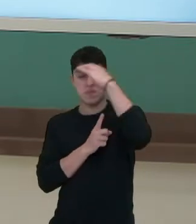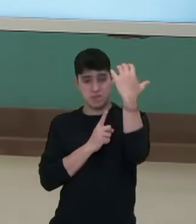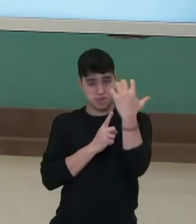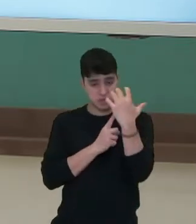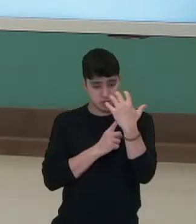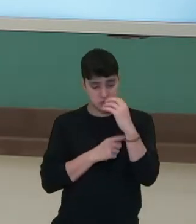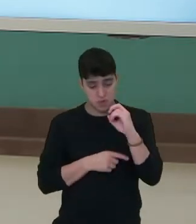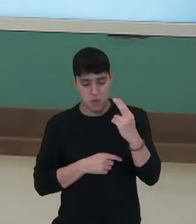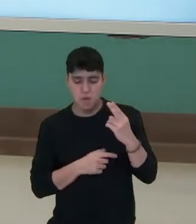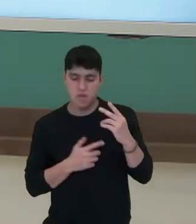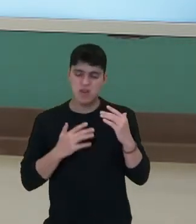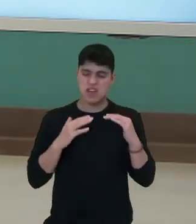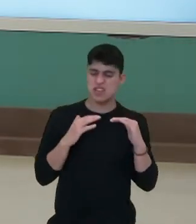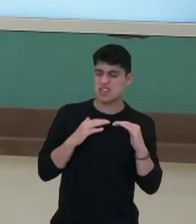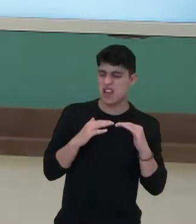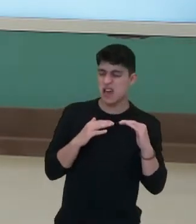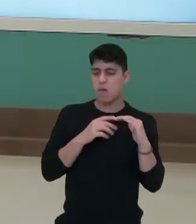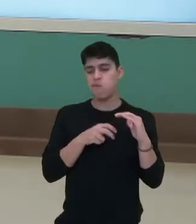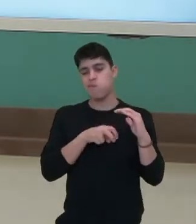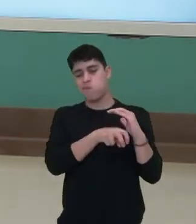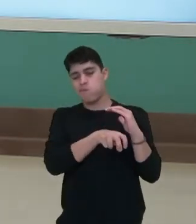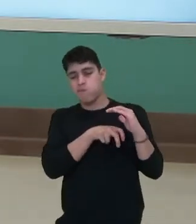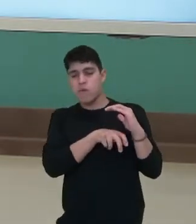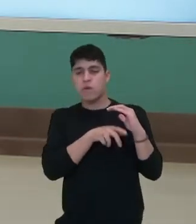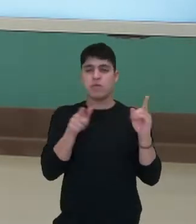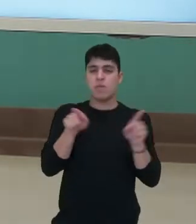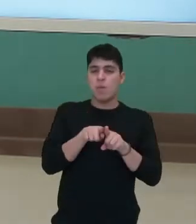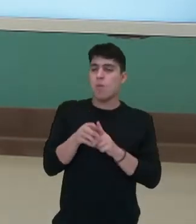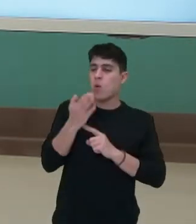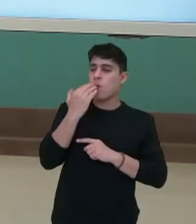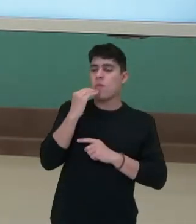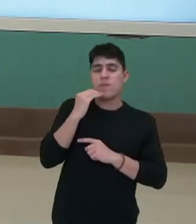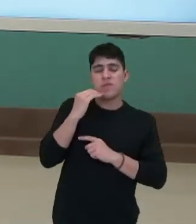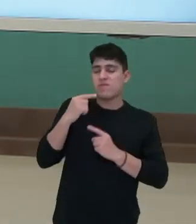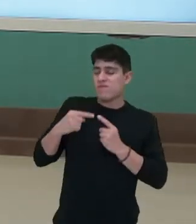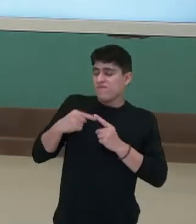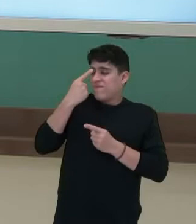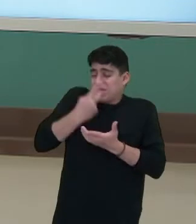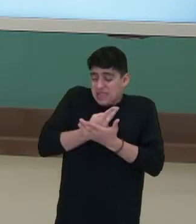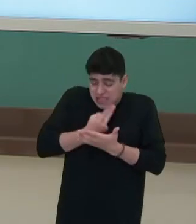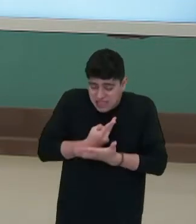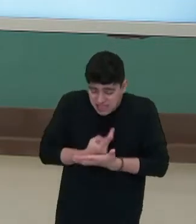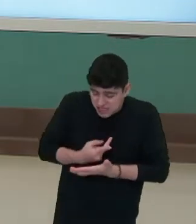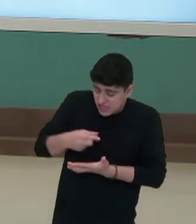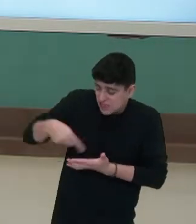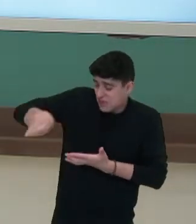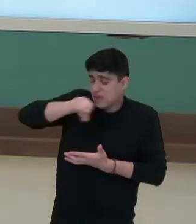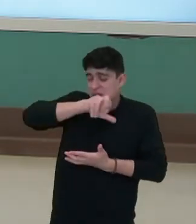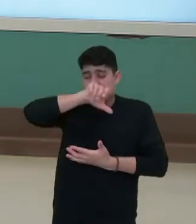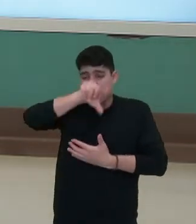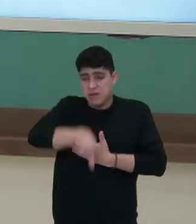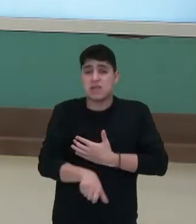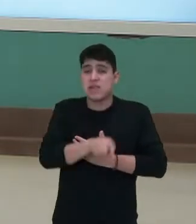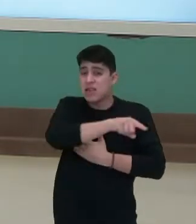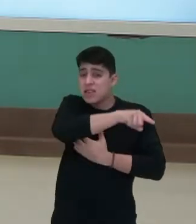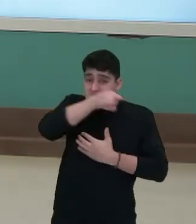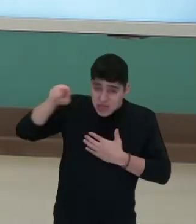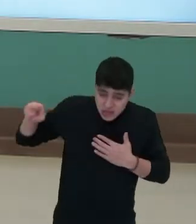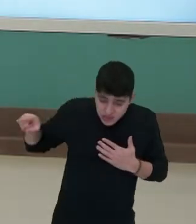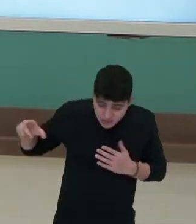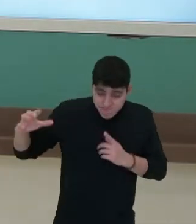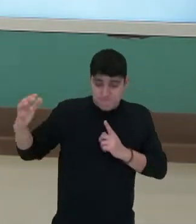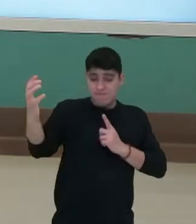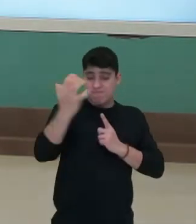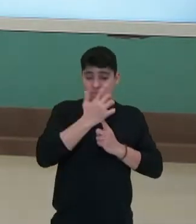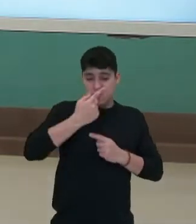não praticar atividades físicas, não se alimentar direito ou outras ações, podem afetar os nossos sistemas. Mais